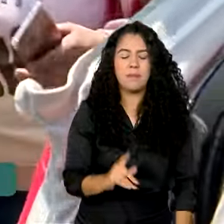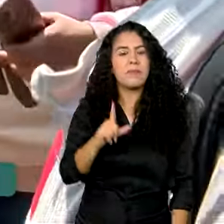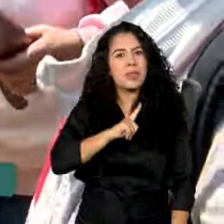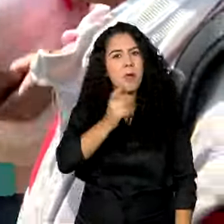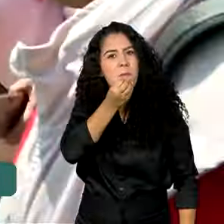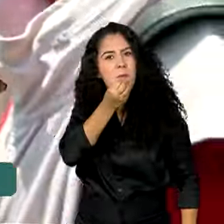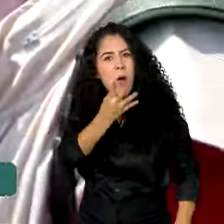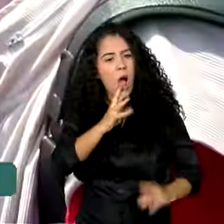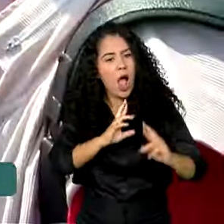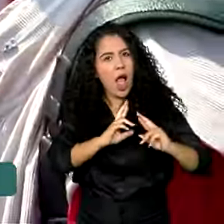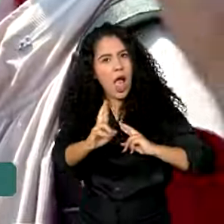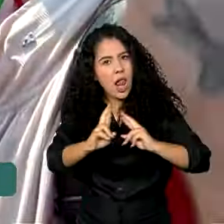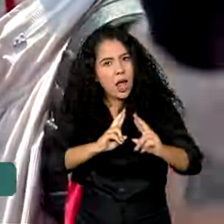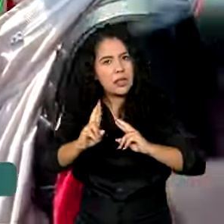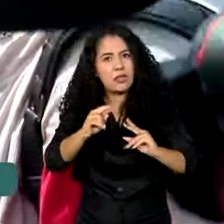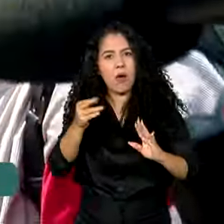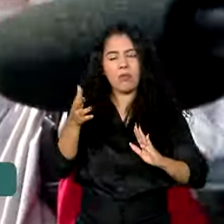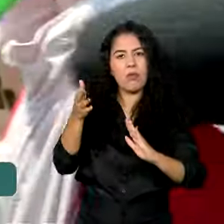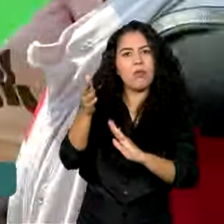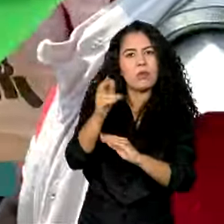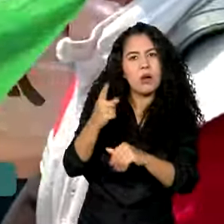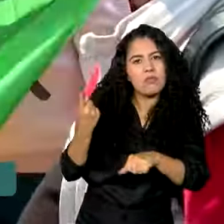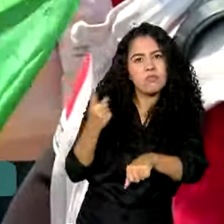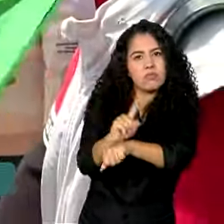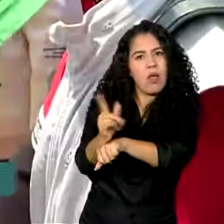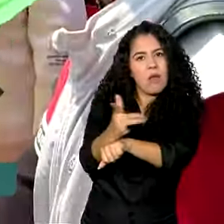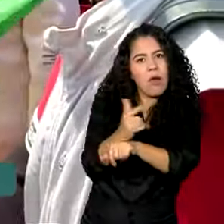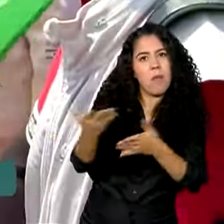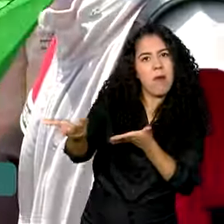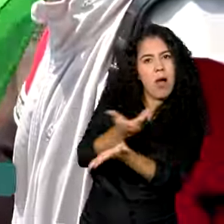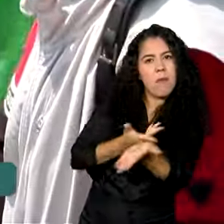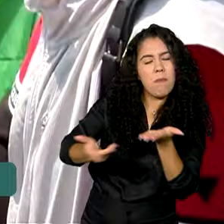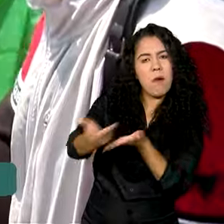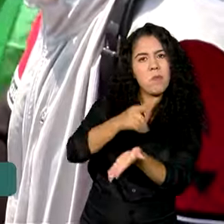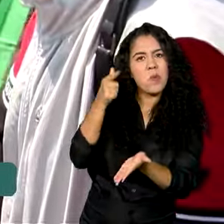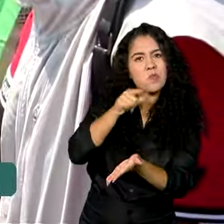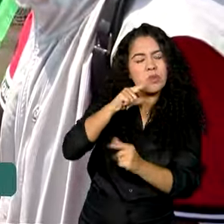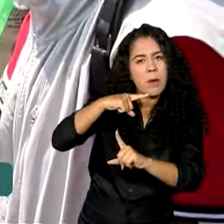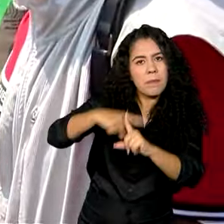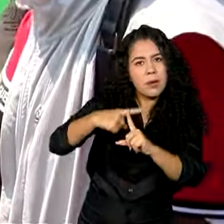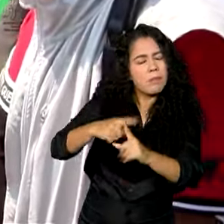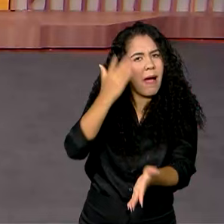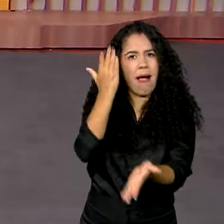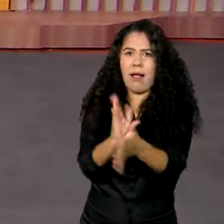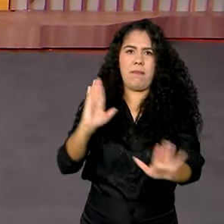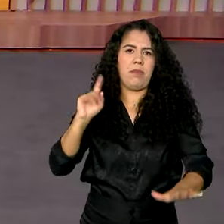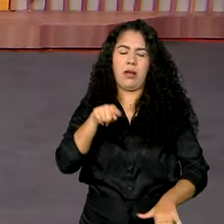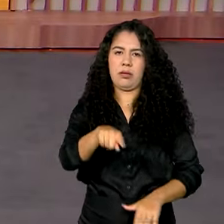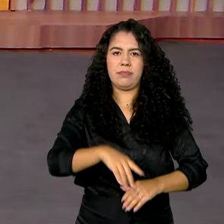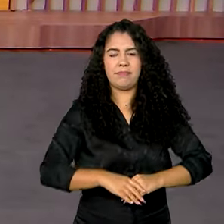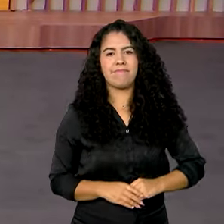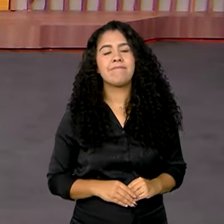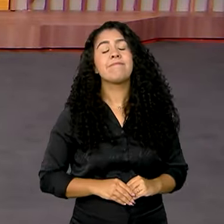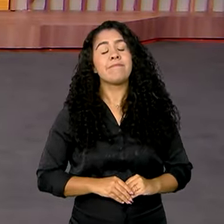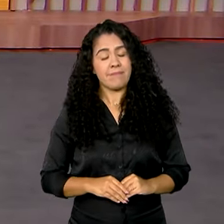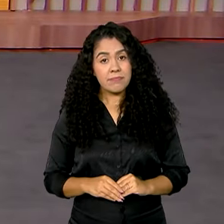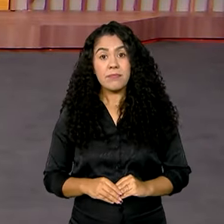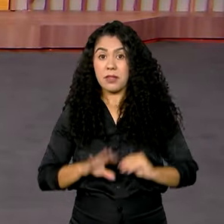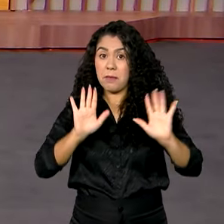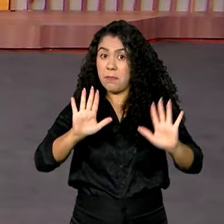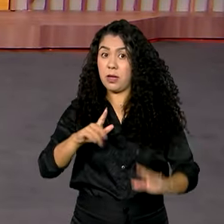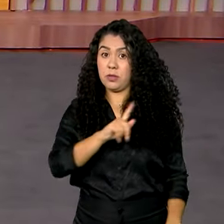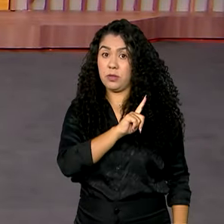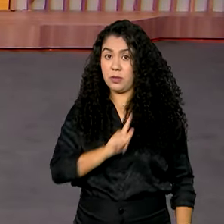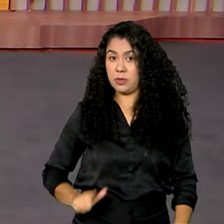relação diplomática com os dois lados, então que possa dar um baixo para isso. É isso. E o